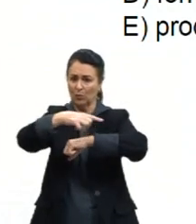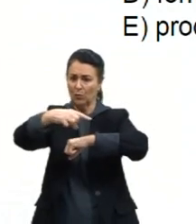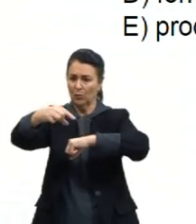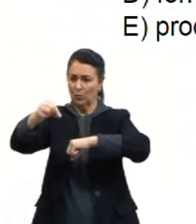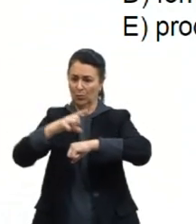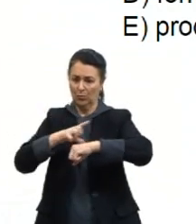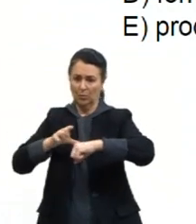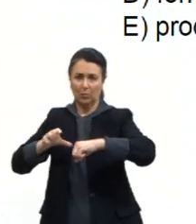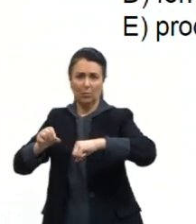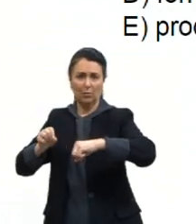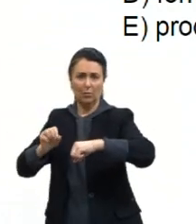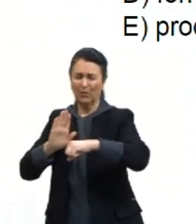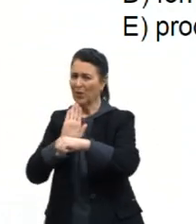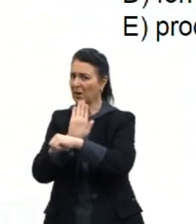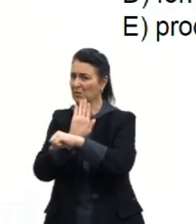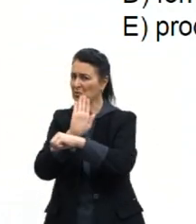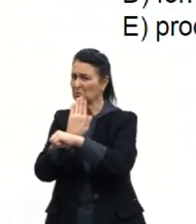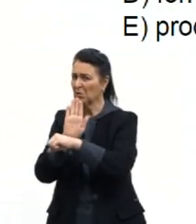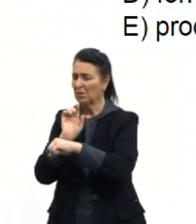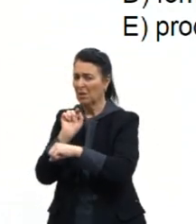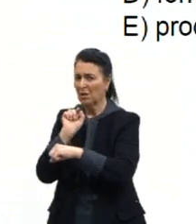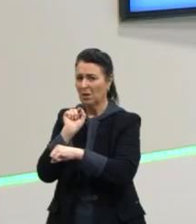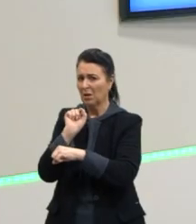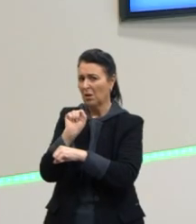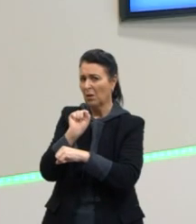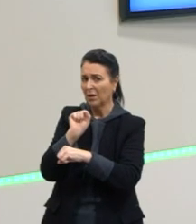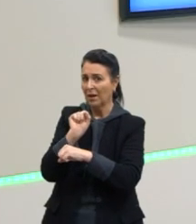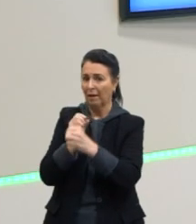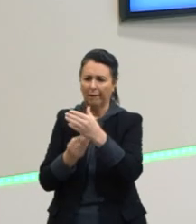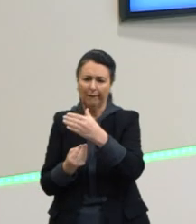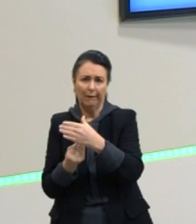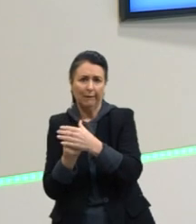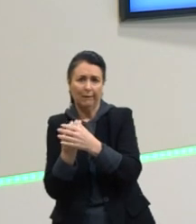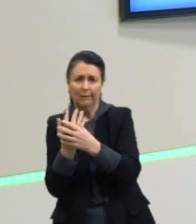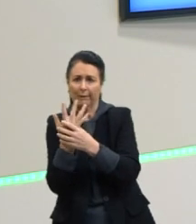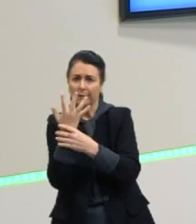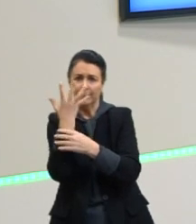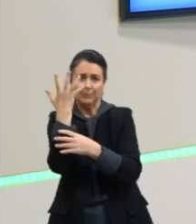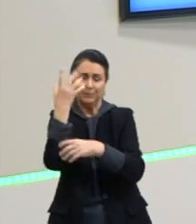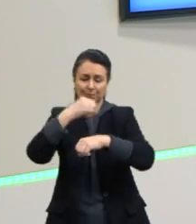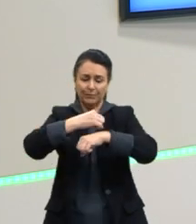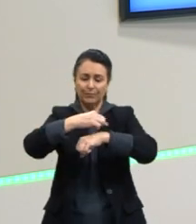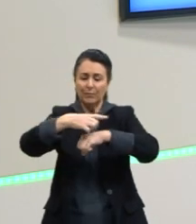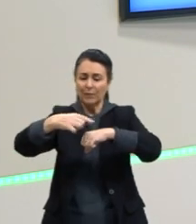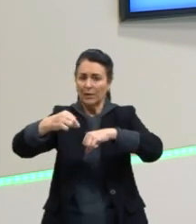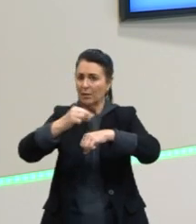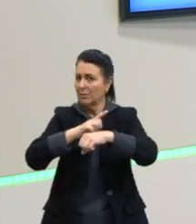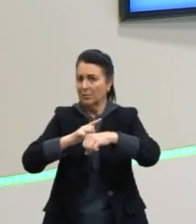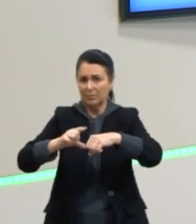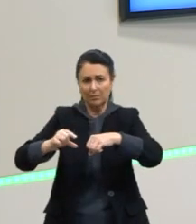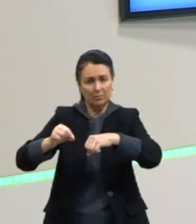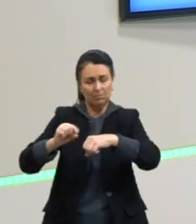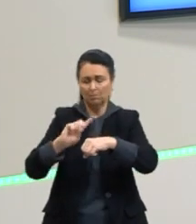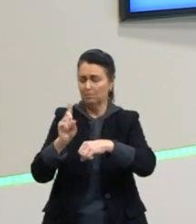vai estar ali ajudando a estaque a crescer, né? As folhas já são algo mais secundário.